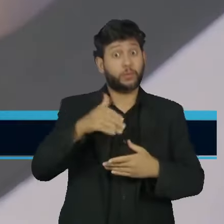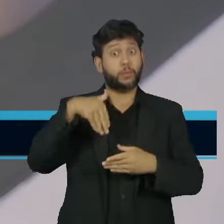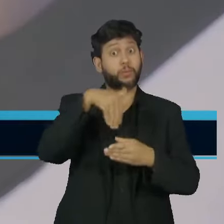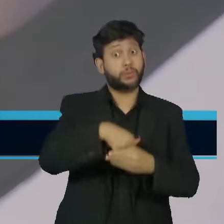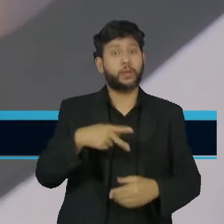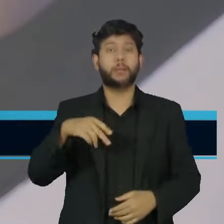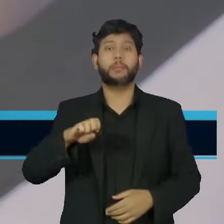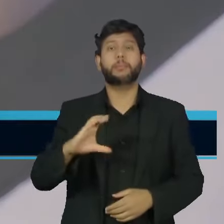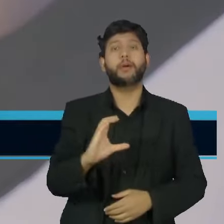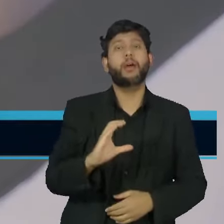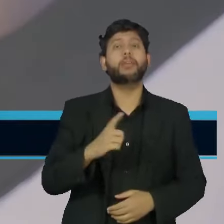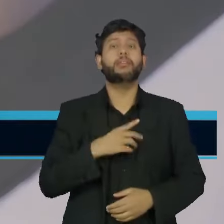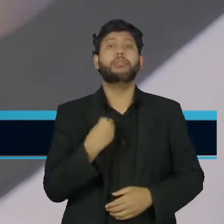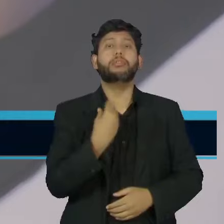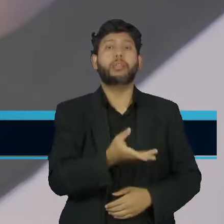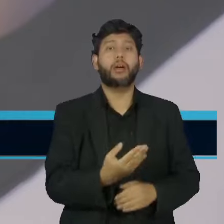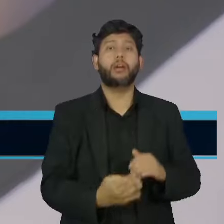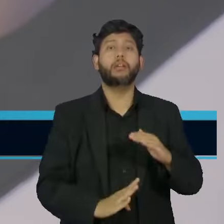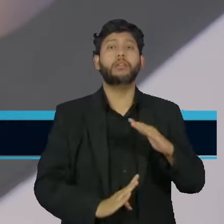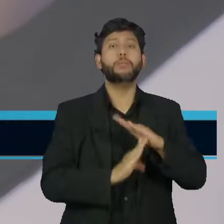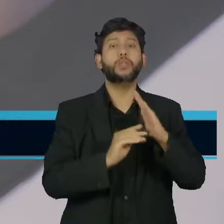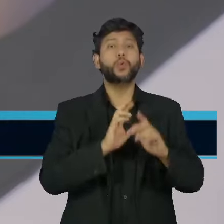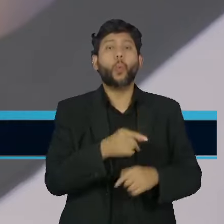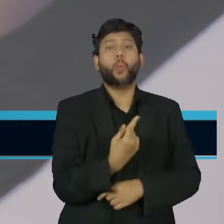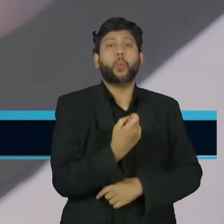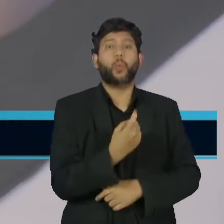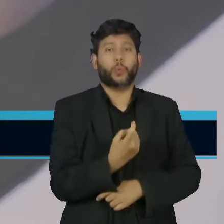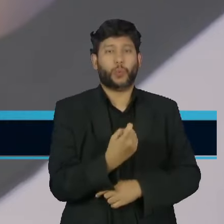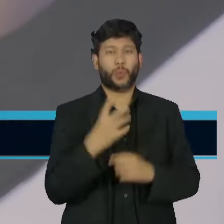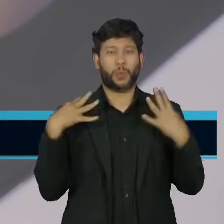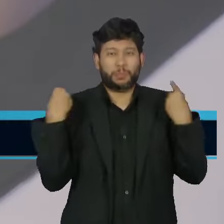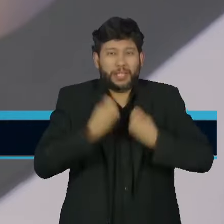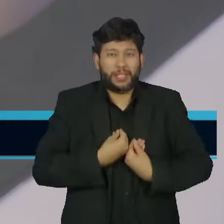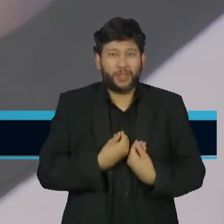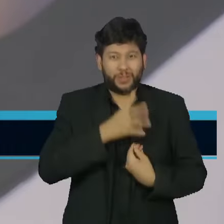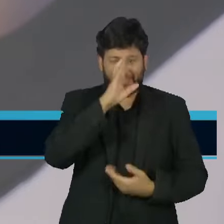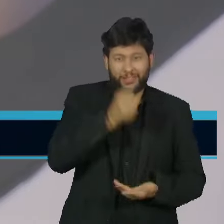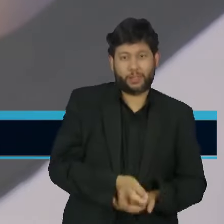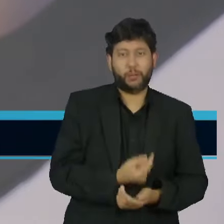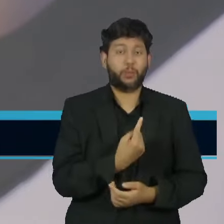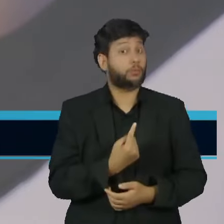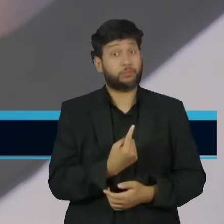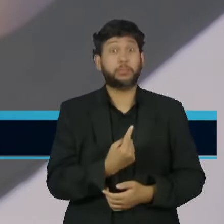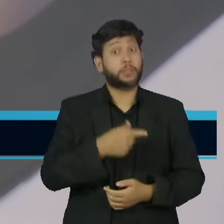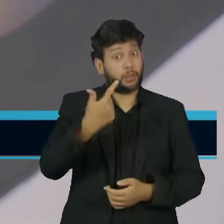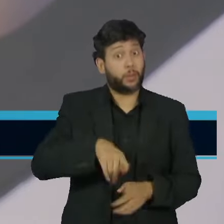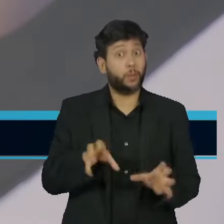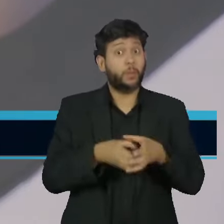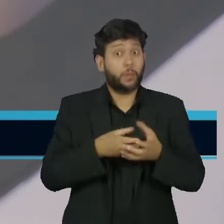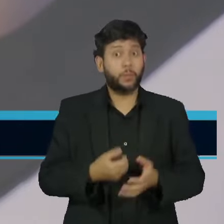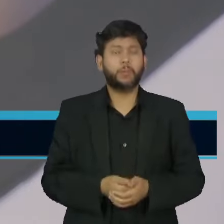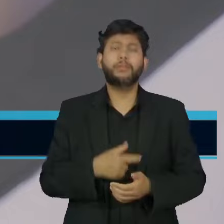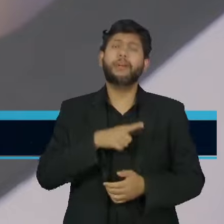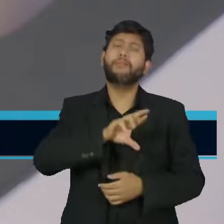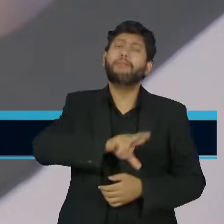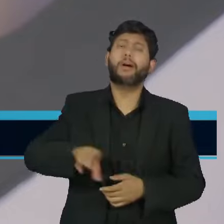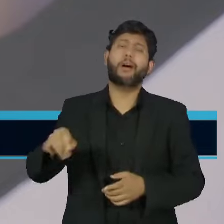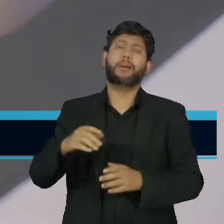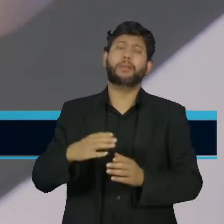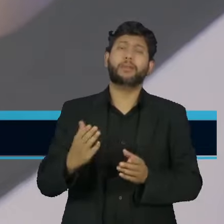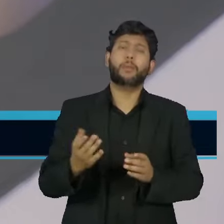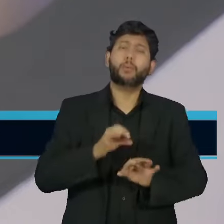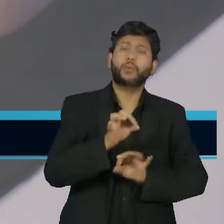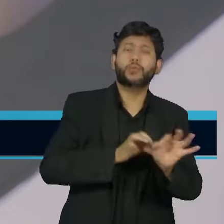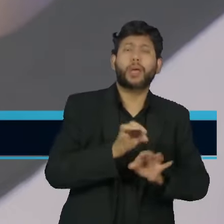Aquela PEC que limita ações monocráticas, tem outras iniciativas parlamentares no mesmo sentido. Mas elas